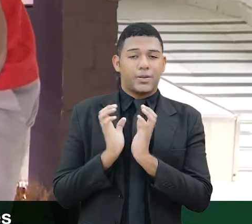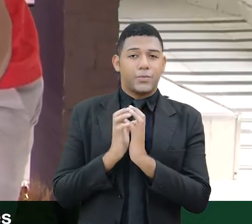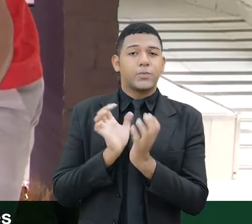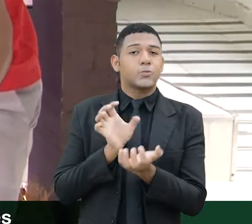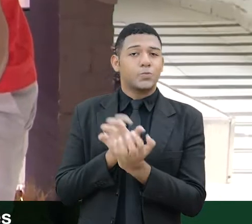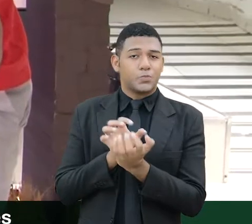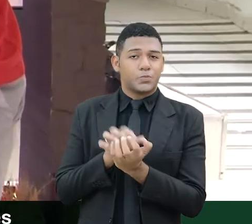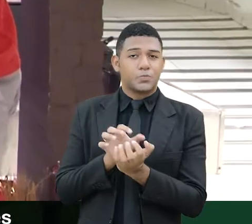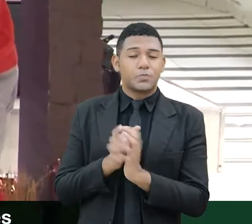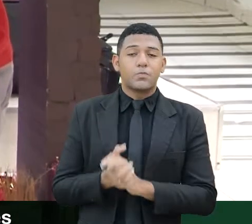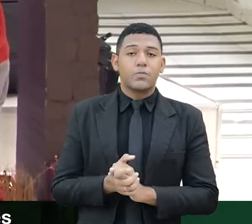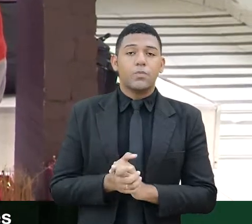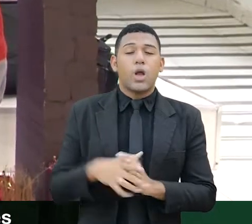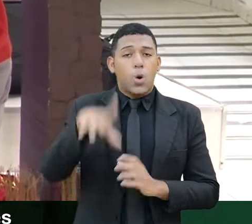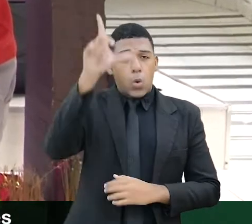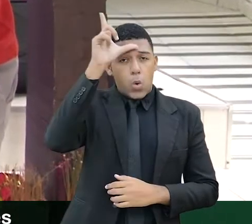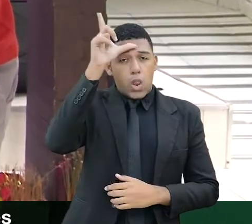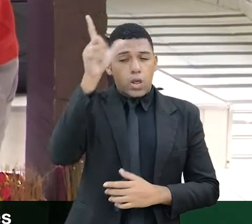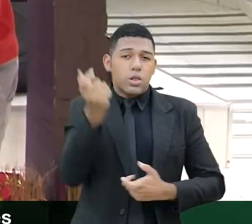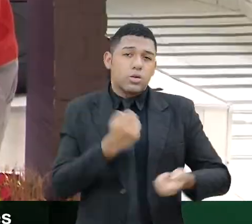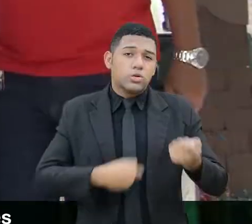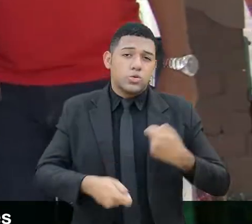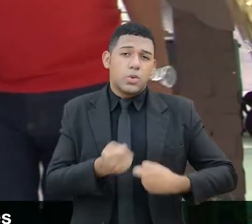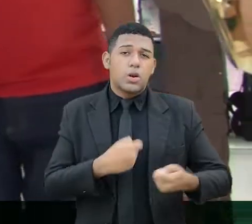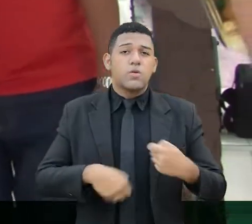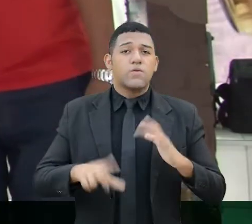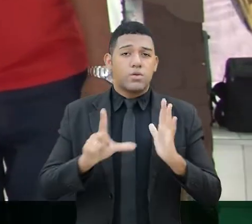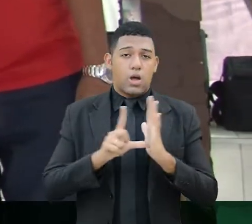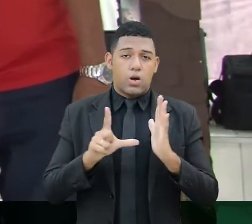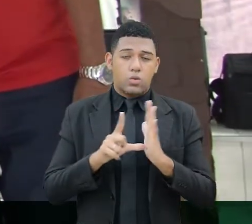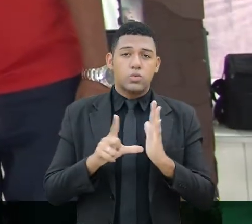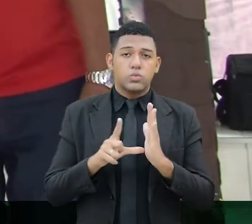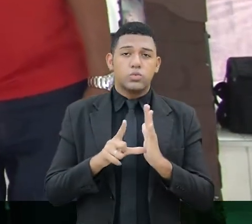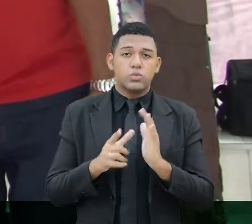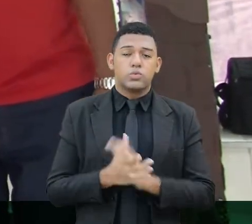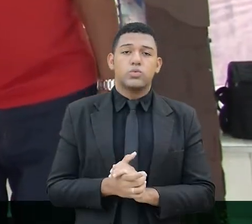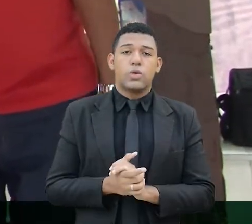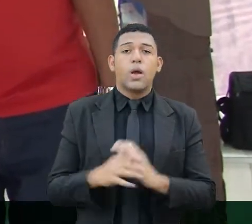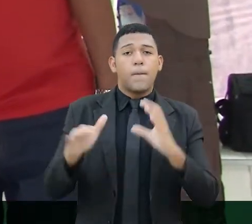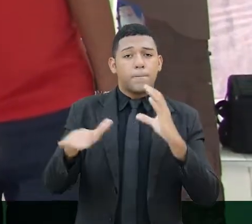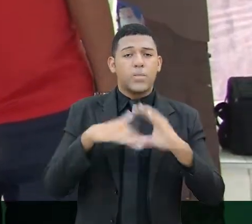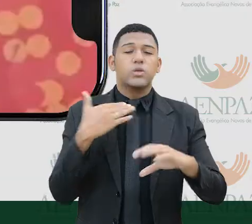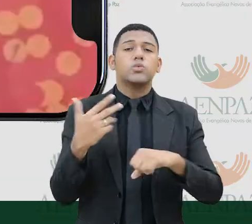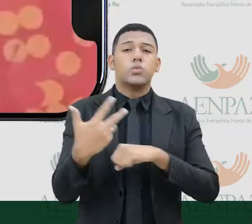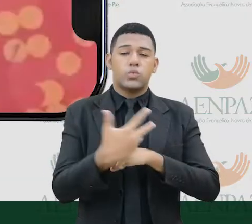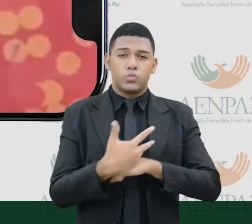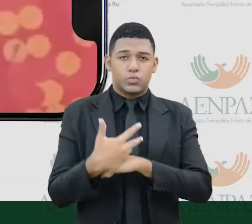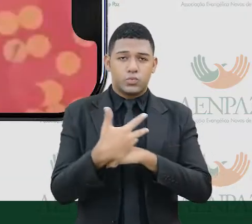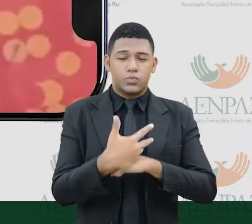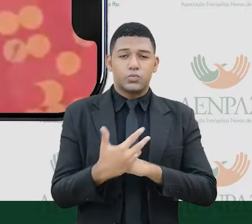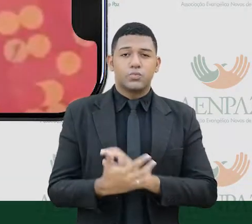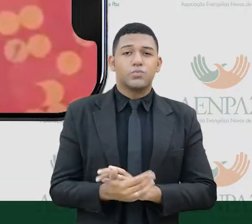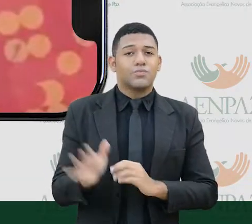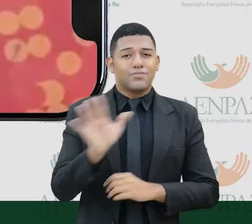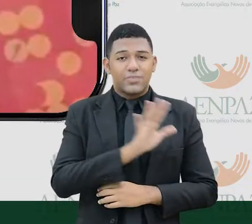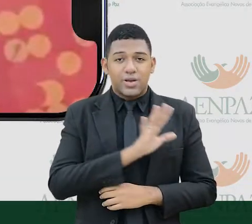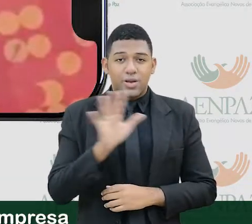O gerente administrativo da Chile Bins, Giliard Simões, nos enviou um depoimento. Fala pessoal,